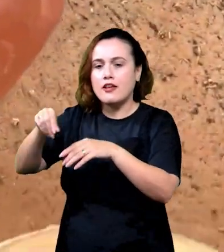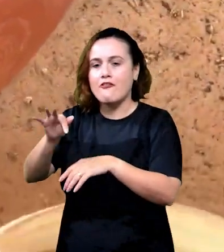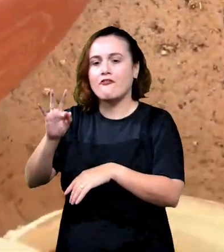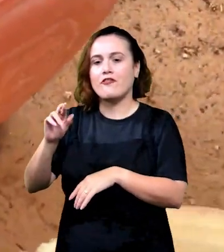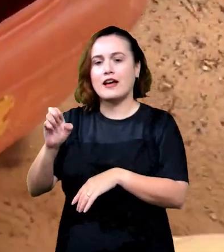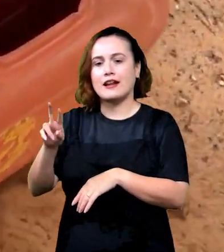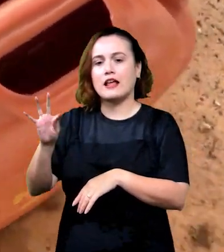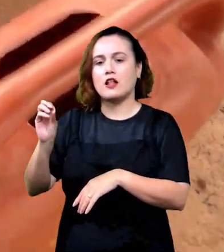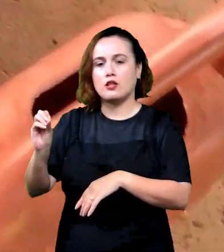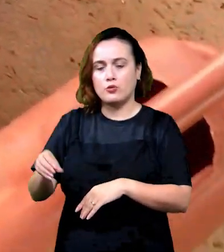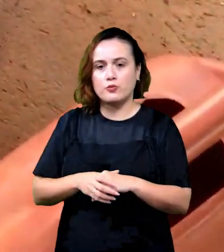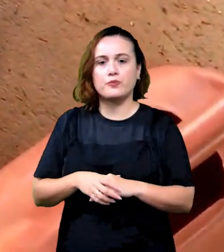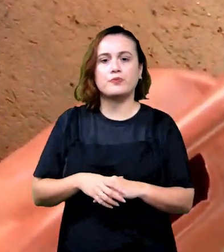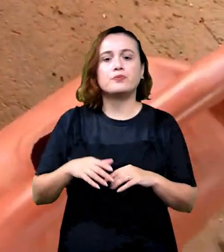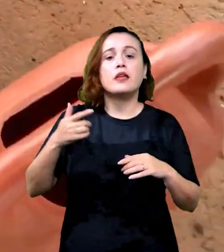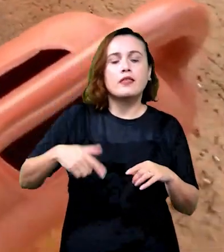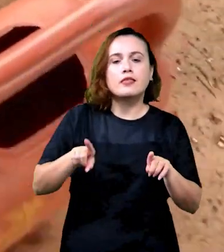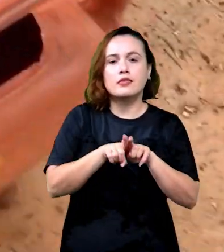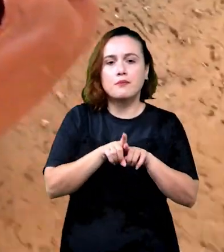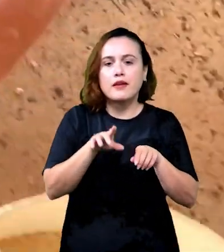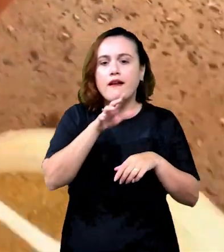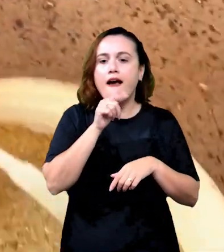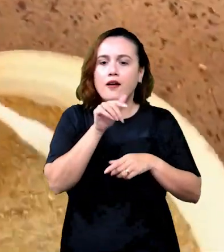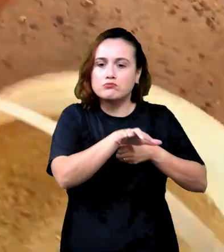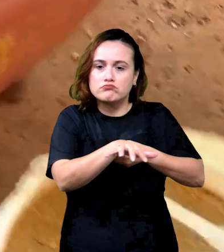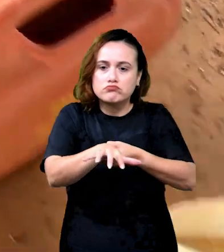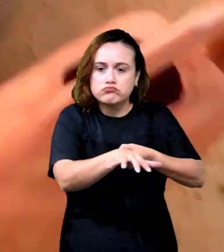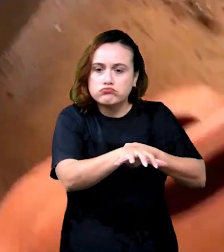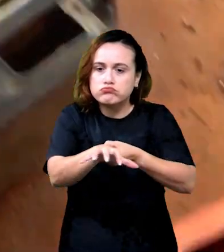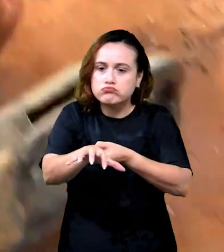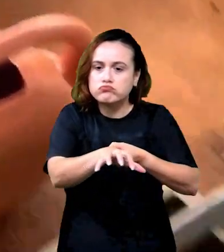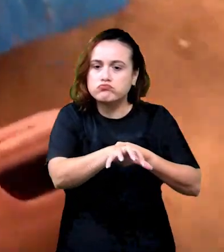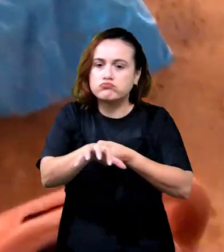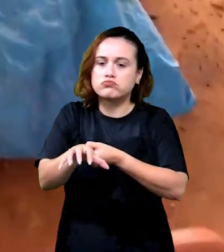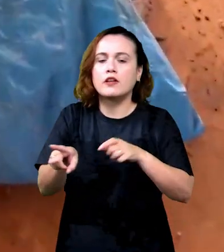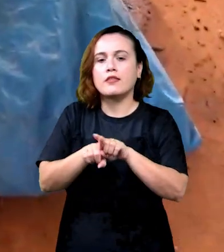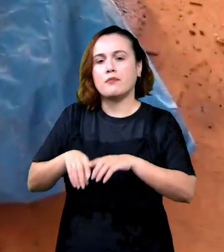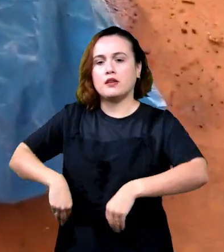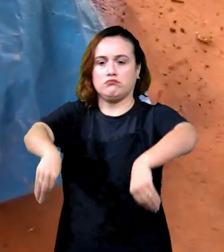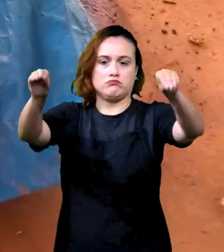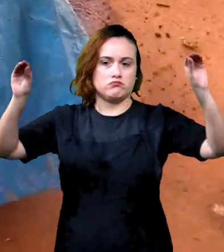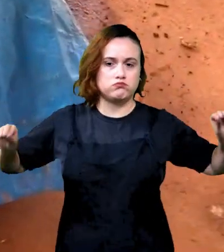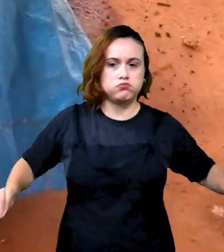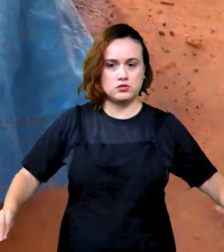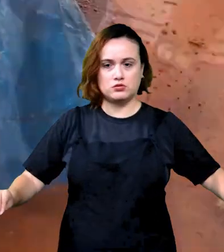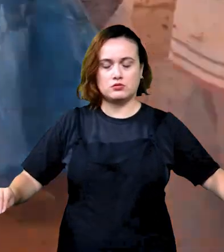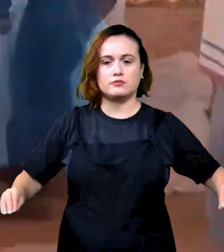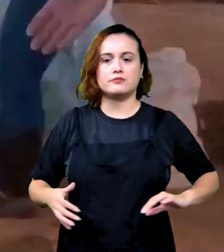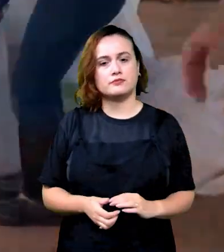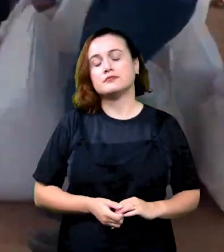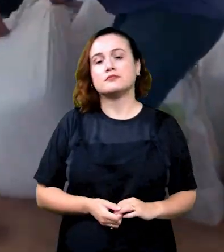no composto, a gente utiliza alguns regadores para auxiliar no processo. E a lona que vai auxiliar para cobrir posteriormente.